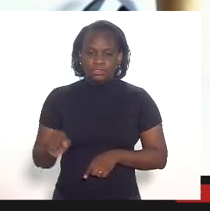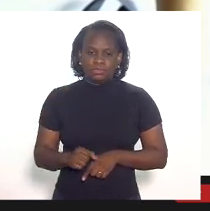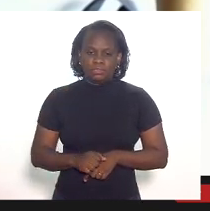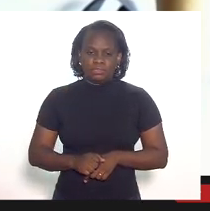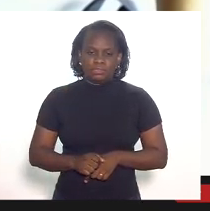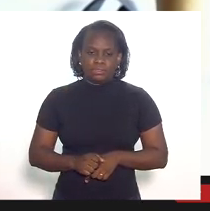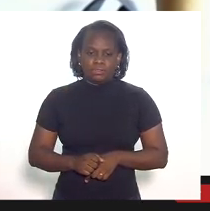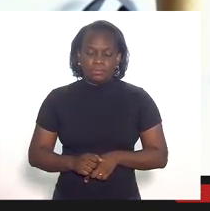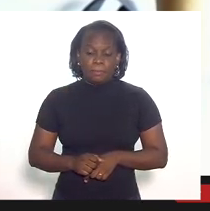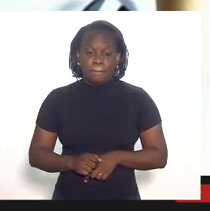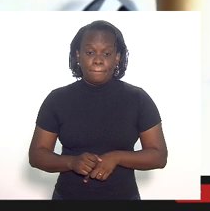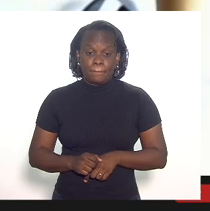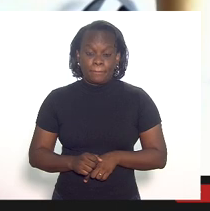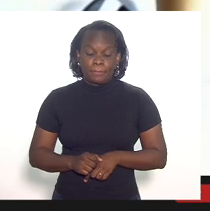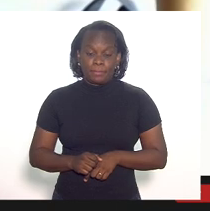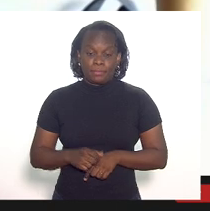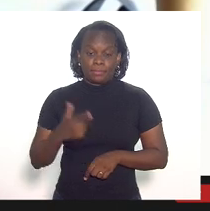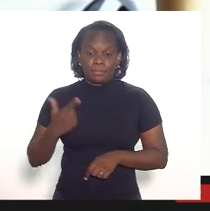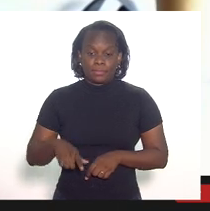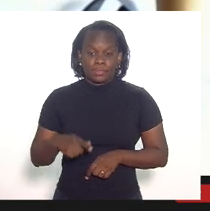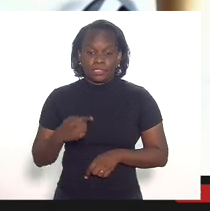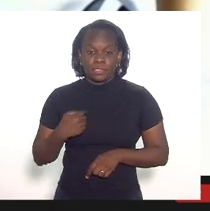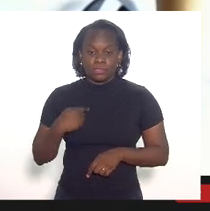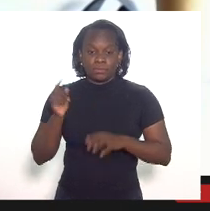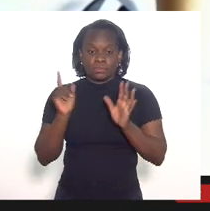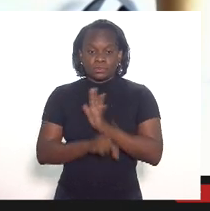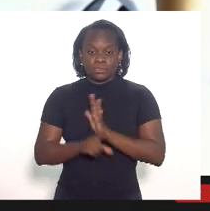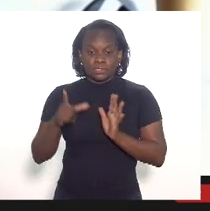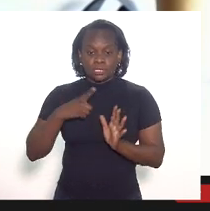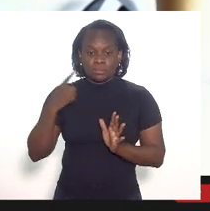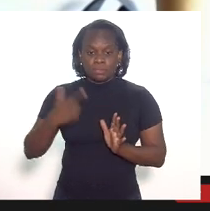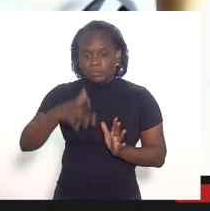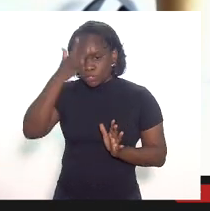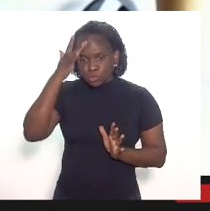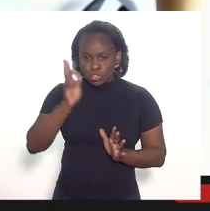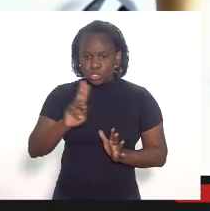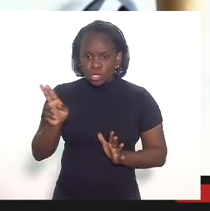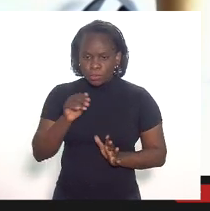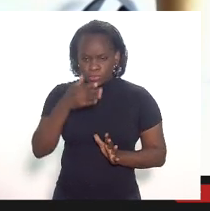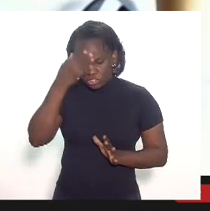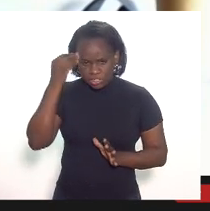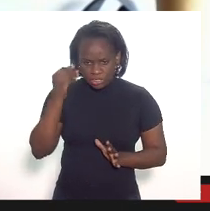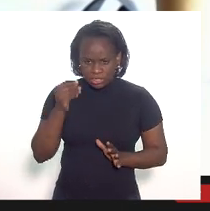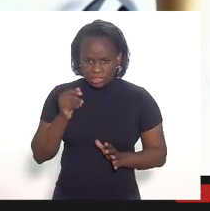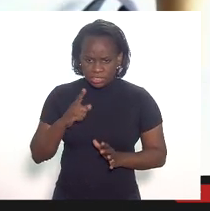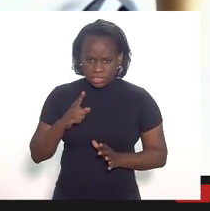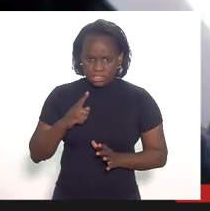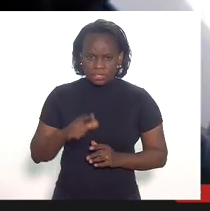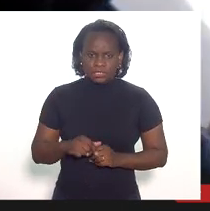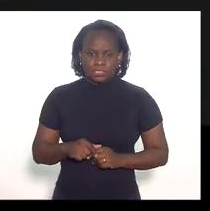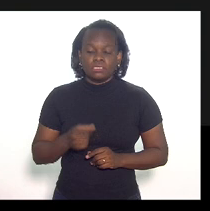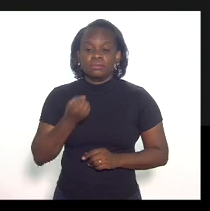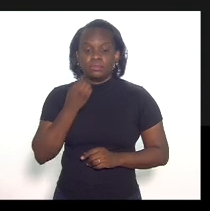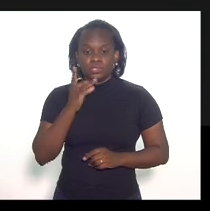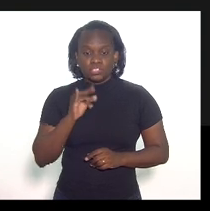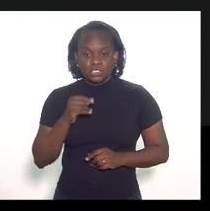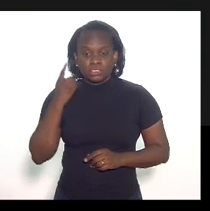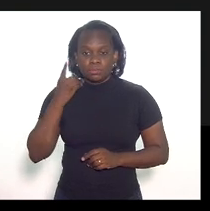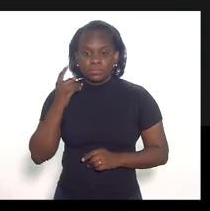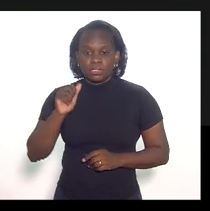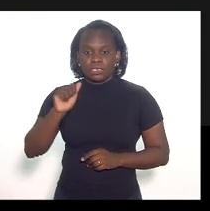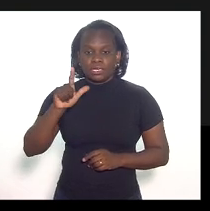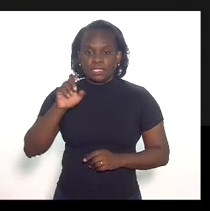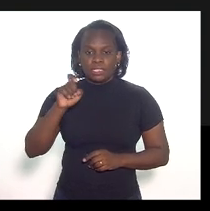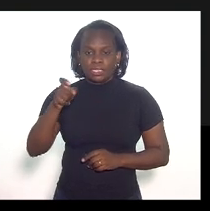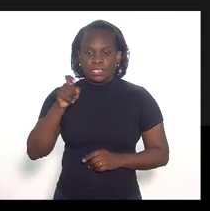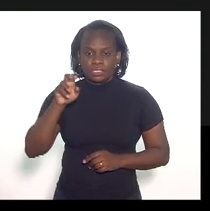e eu pergunto se tem alguém que eu não nominei. Bom dia, deputado. Aqui é Alex